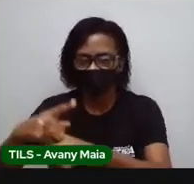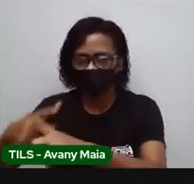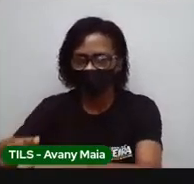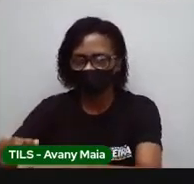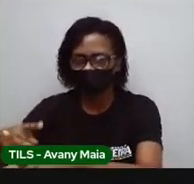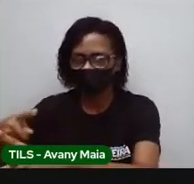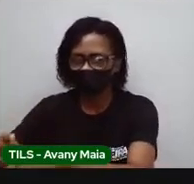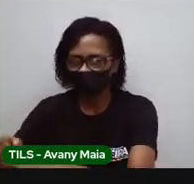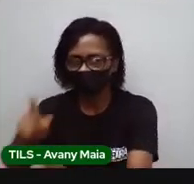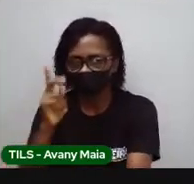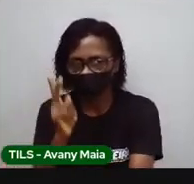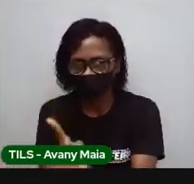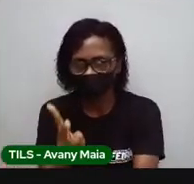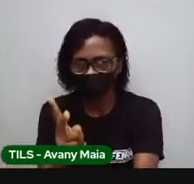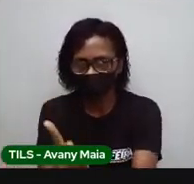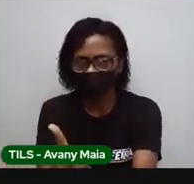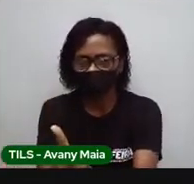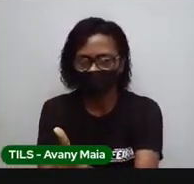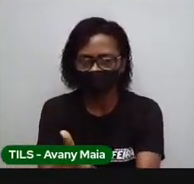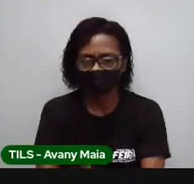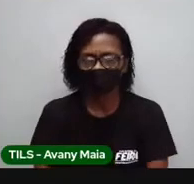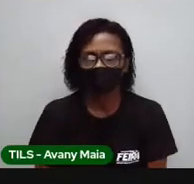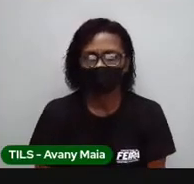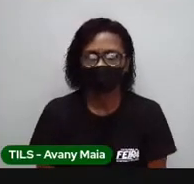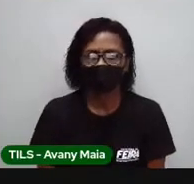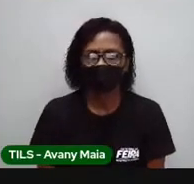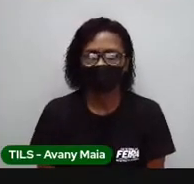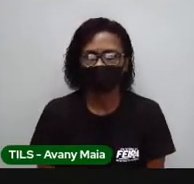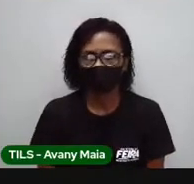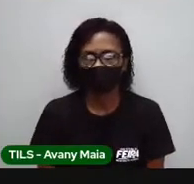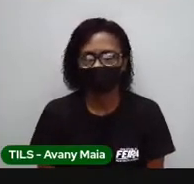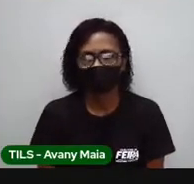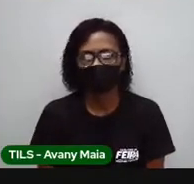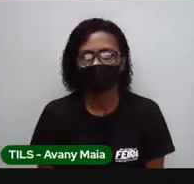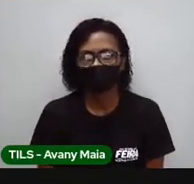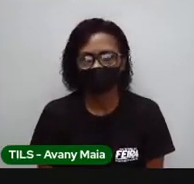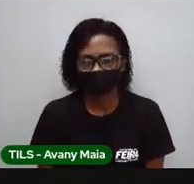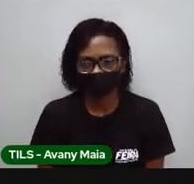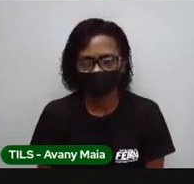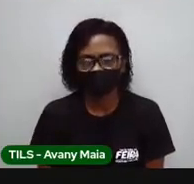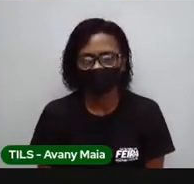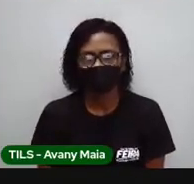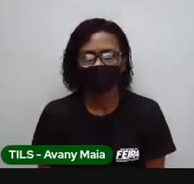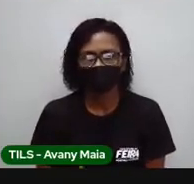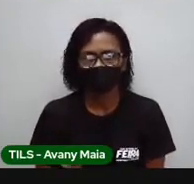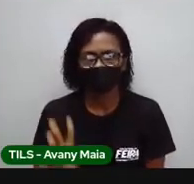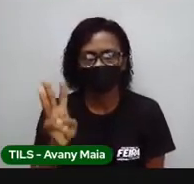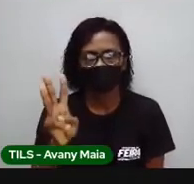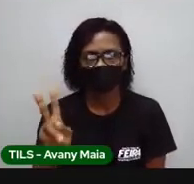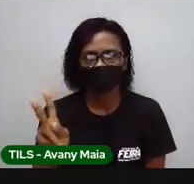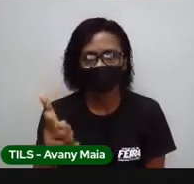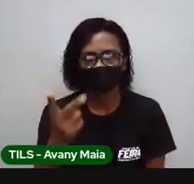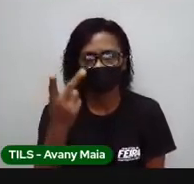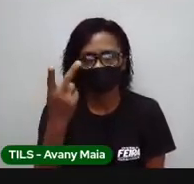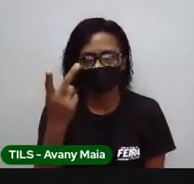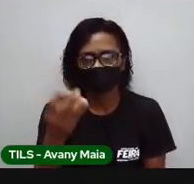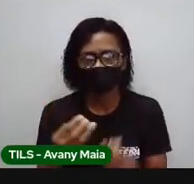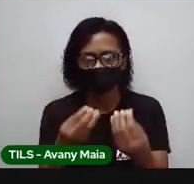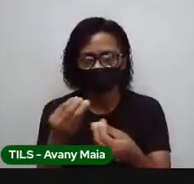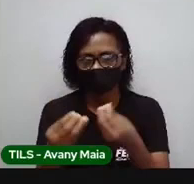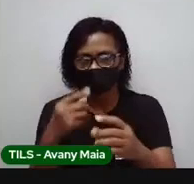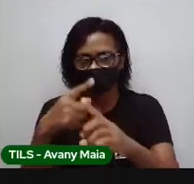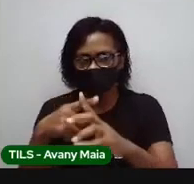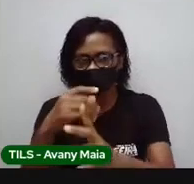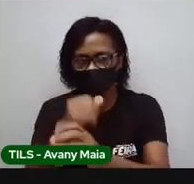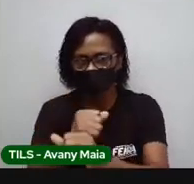esse consumo de energia de um eletrodoméstico, ele aparece em watts, hora. Eu só peço que